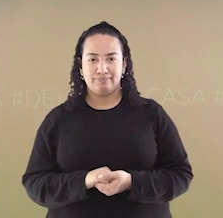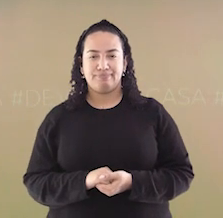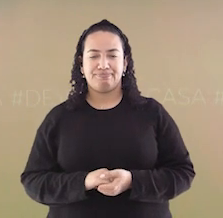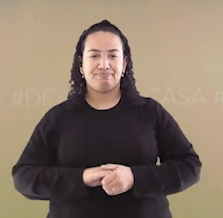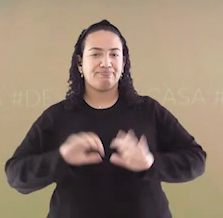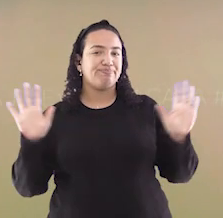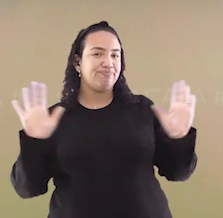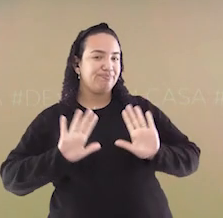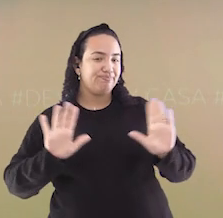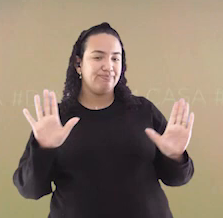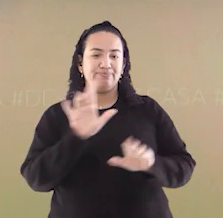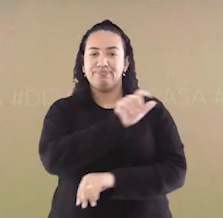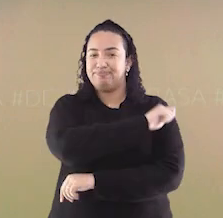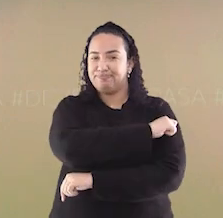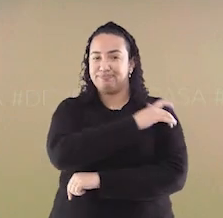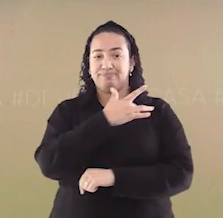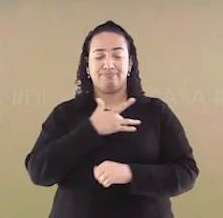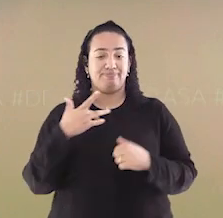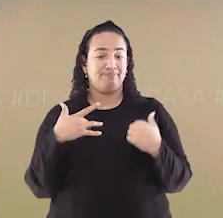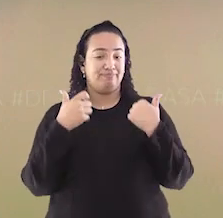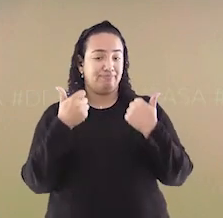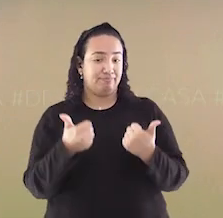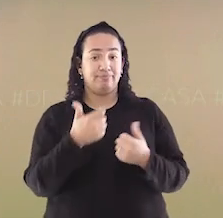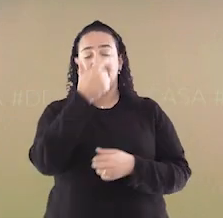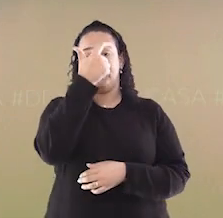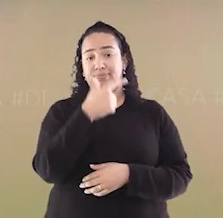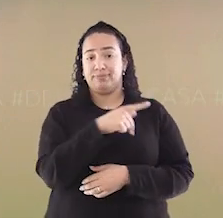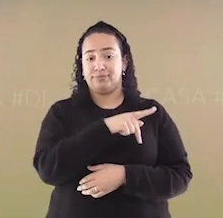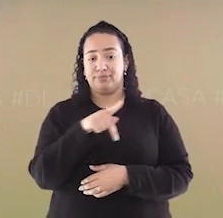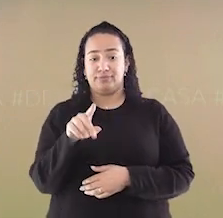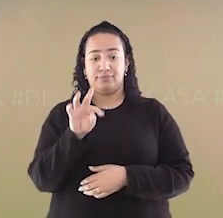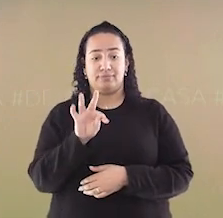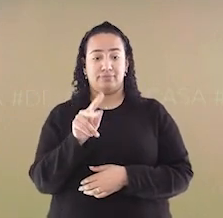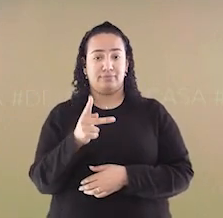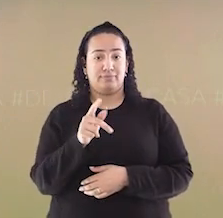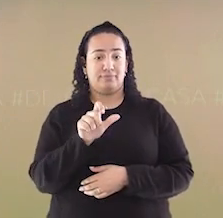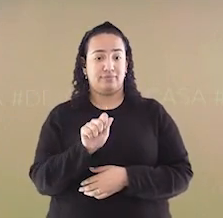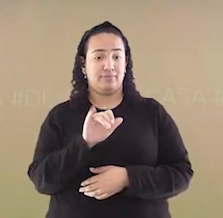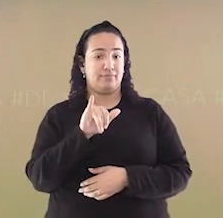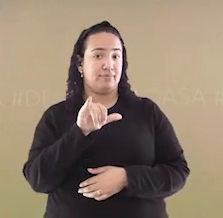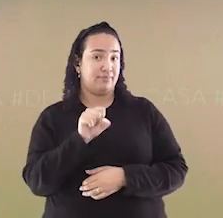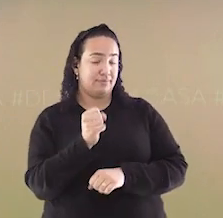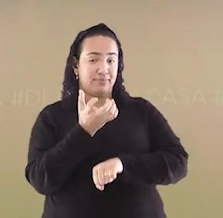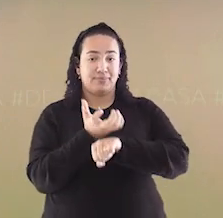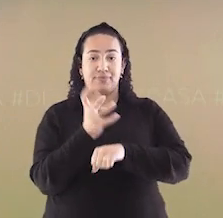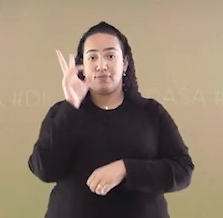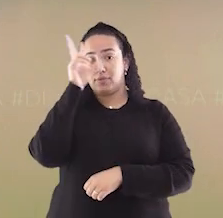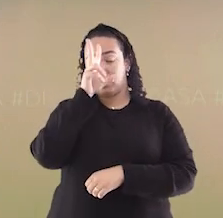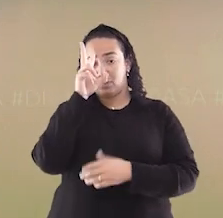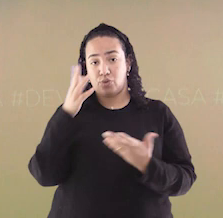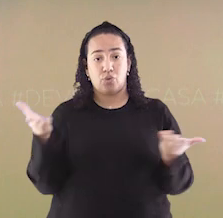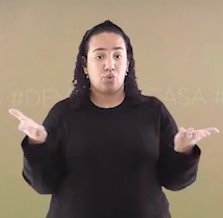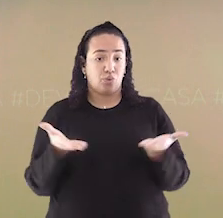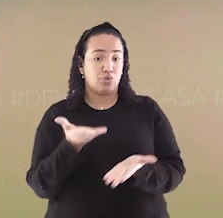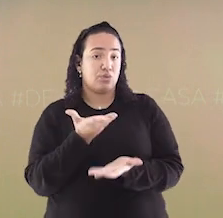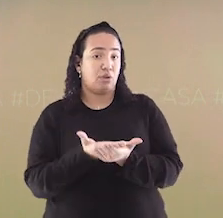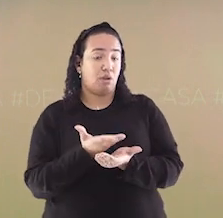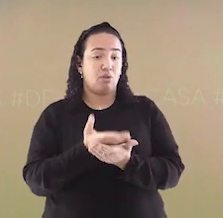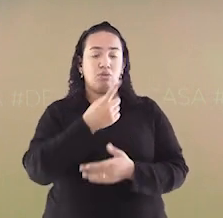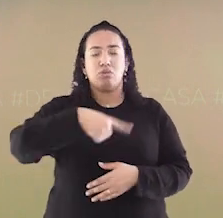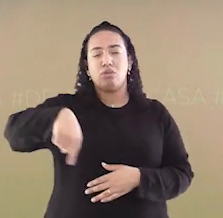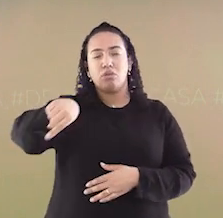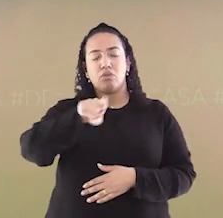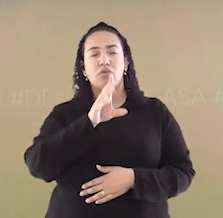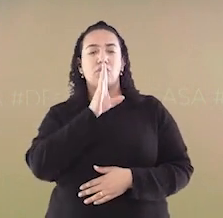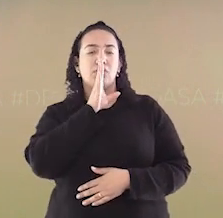Olá estudantes, como vocês estão? Eu sou a professora Thais de História e na aula de hoje vamos conhecer alguns